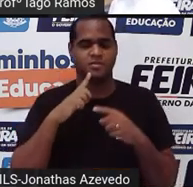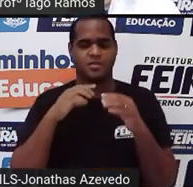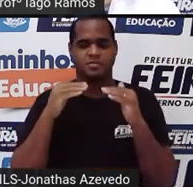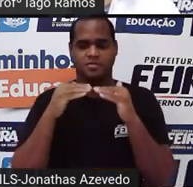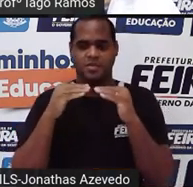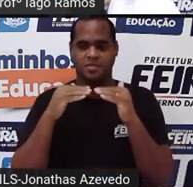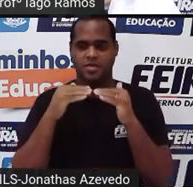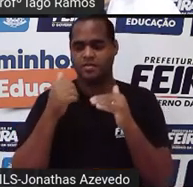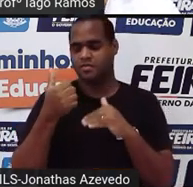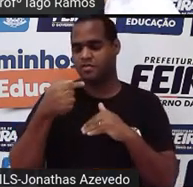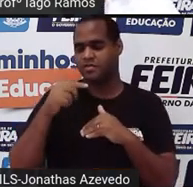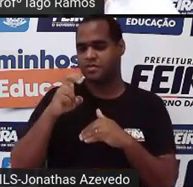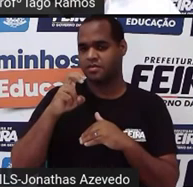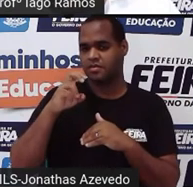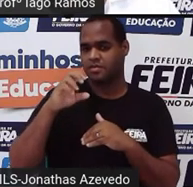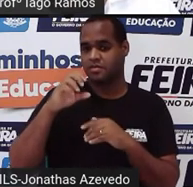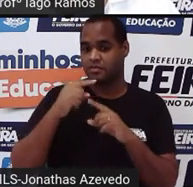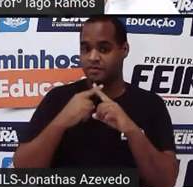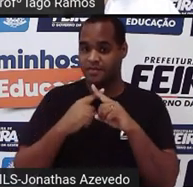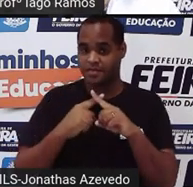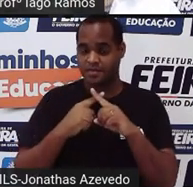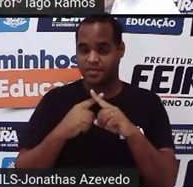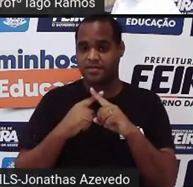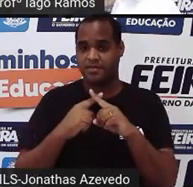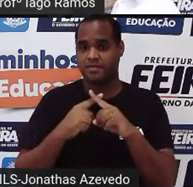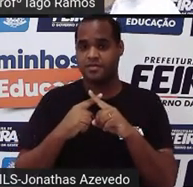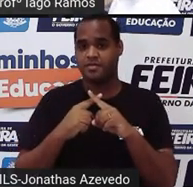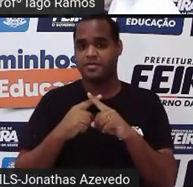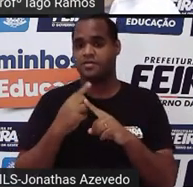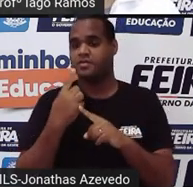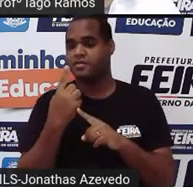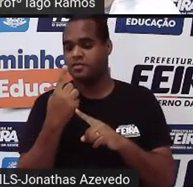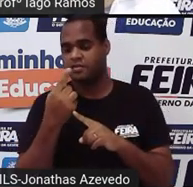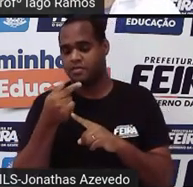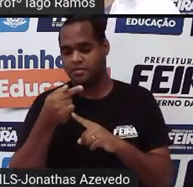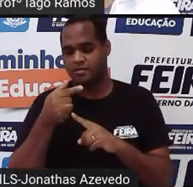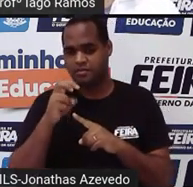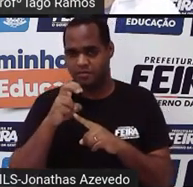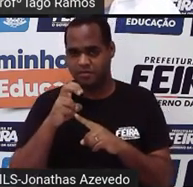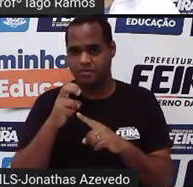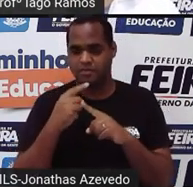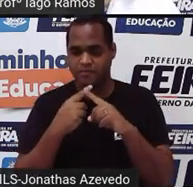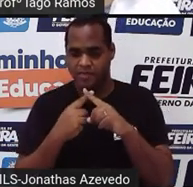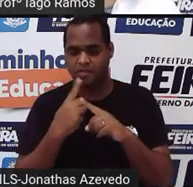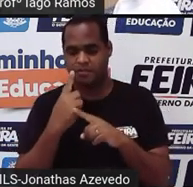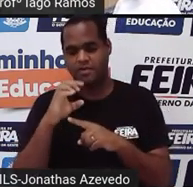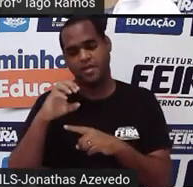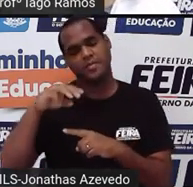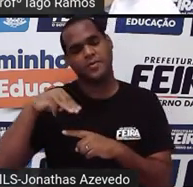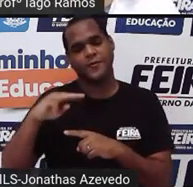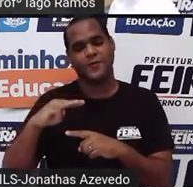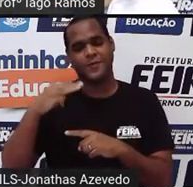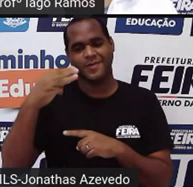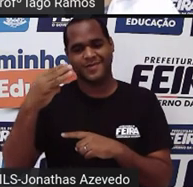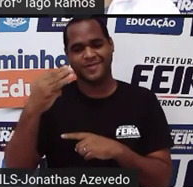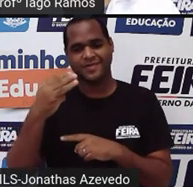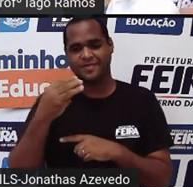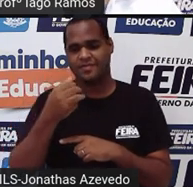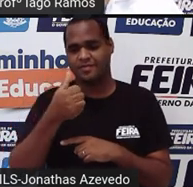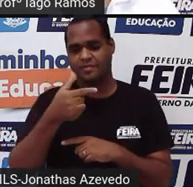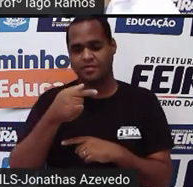175 vezes 1 centímetro cúbico, tá? Então 175